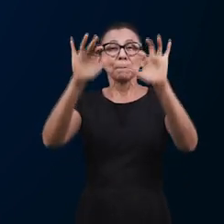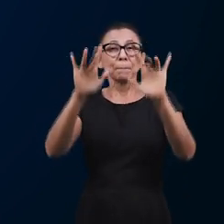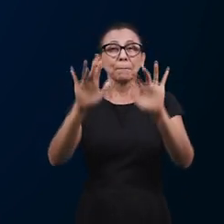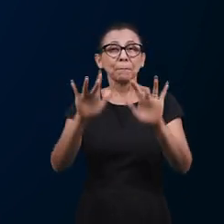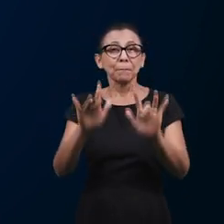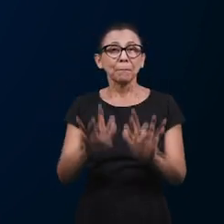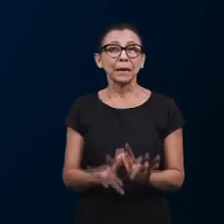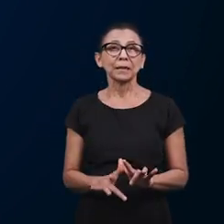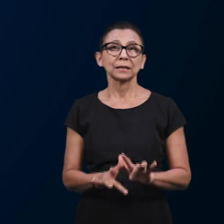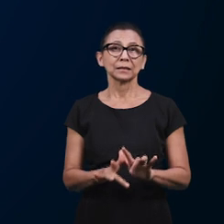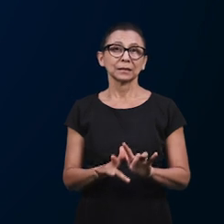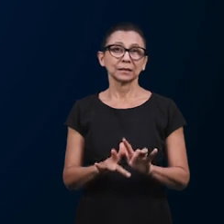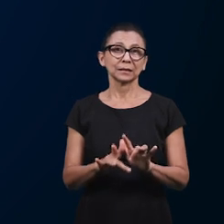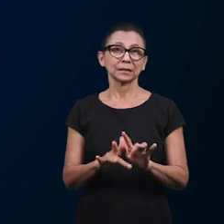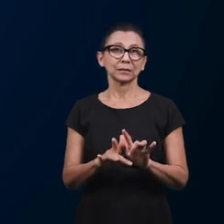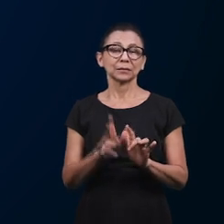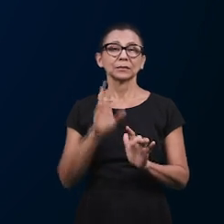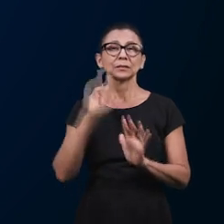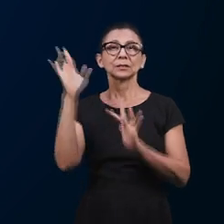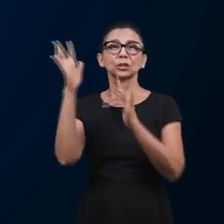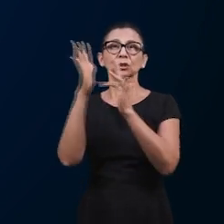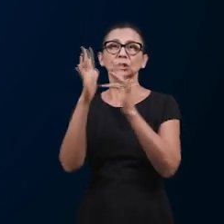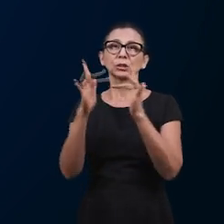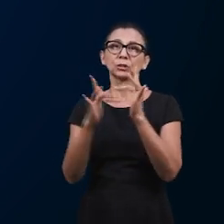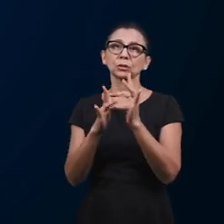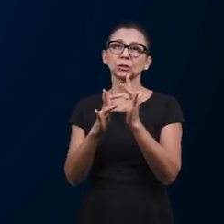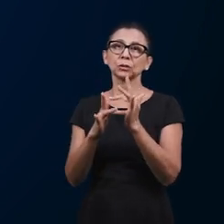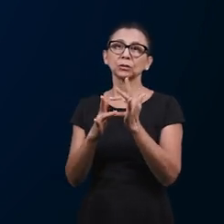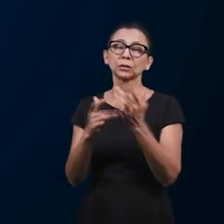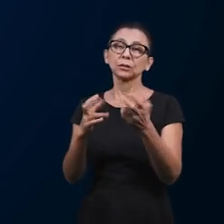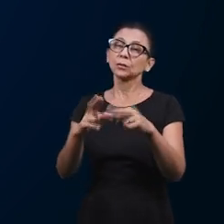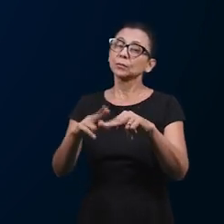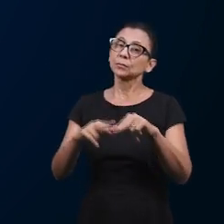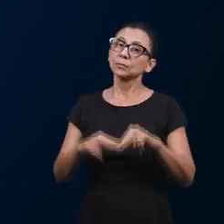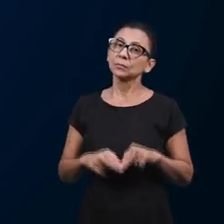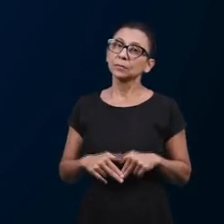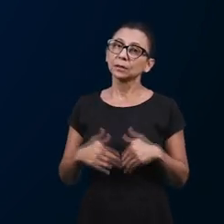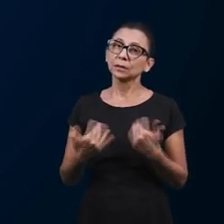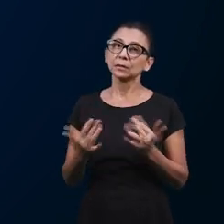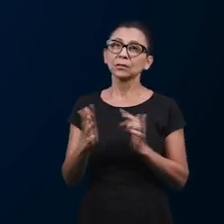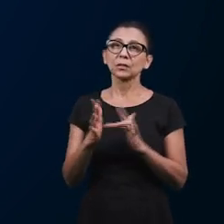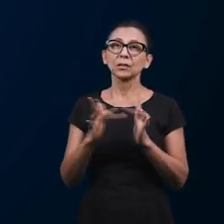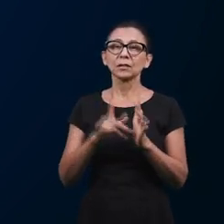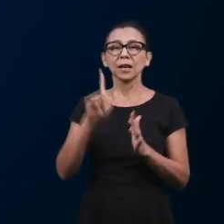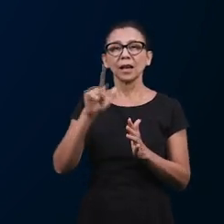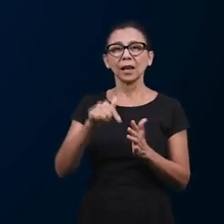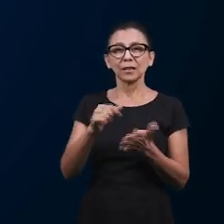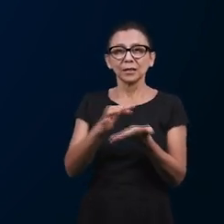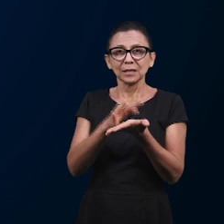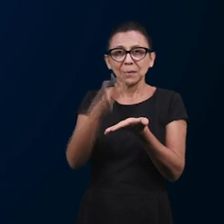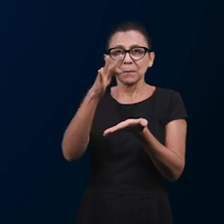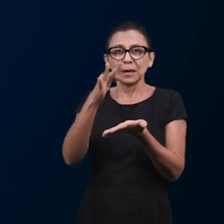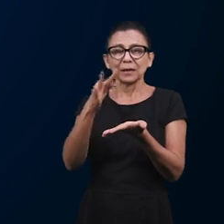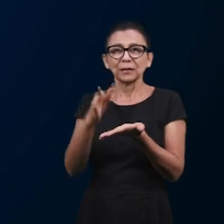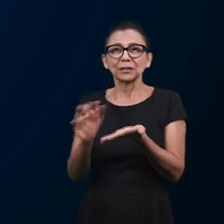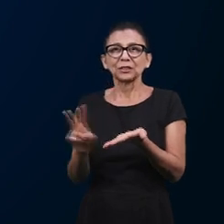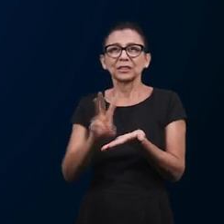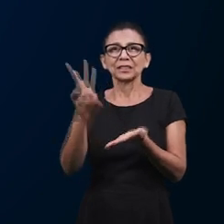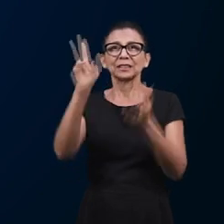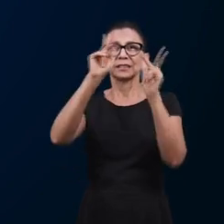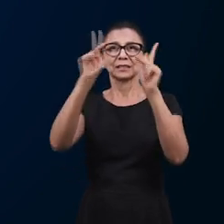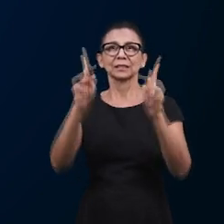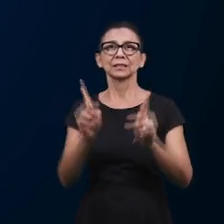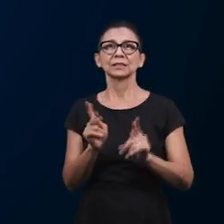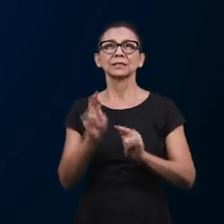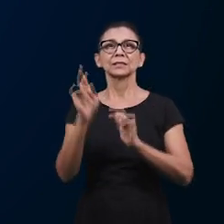de ter Jesus em nossas vidas. Então, por isso, Jesus é a nossa pérola de grande